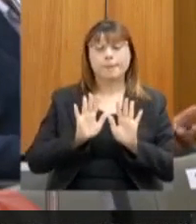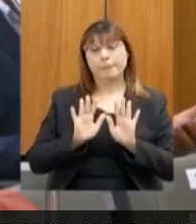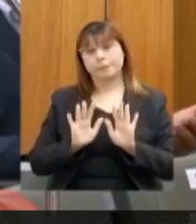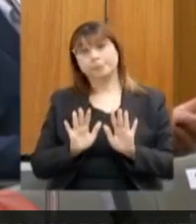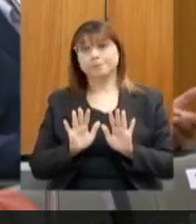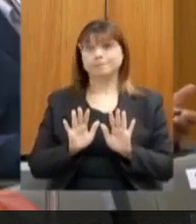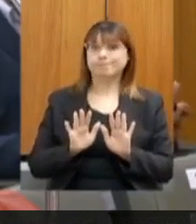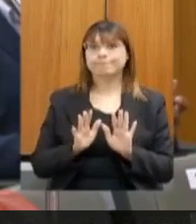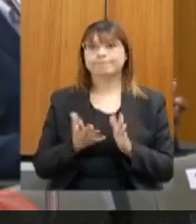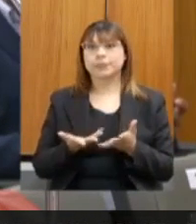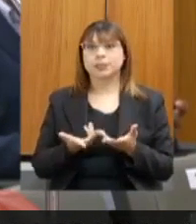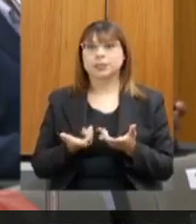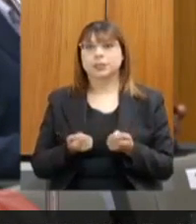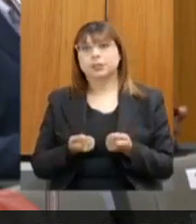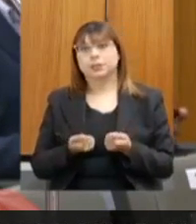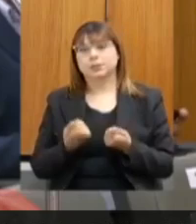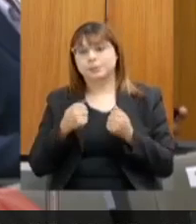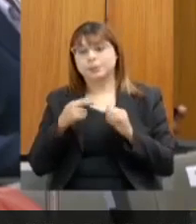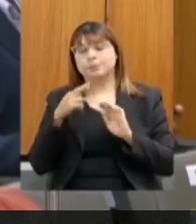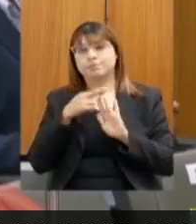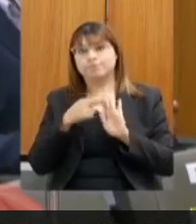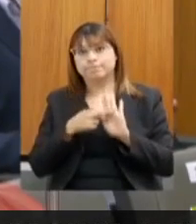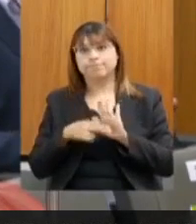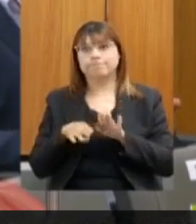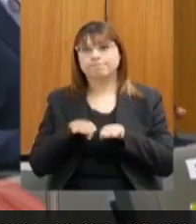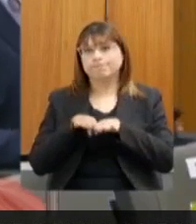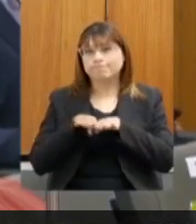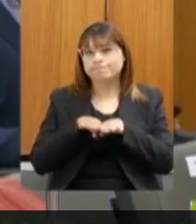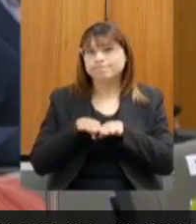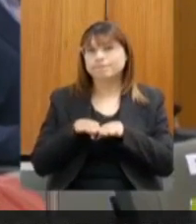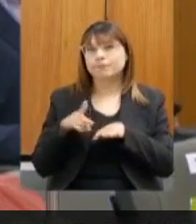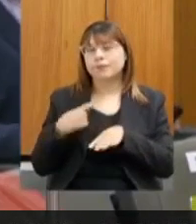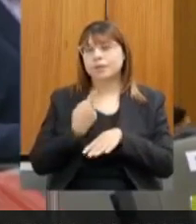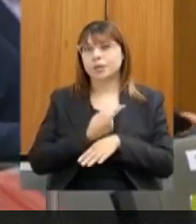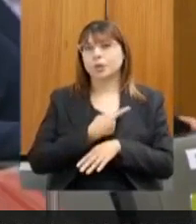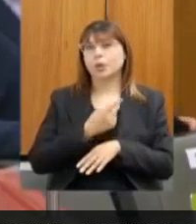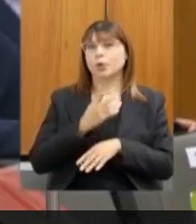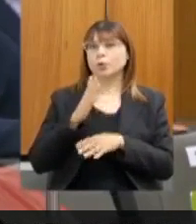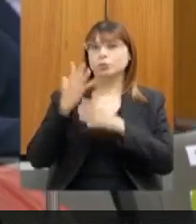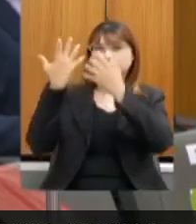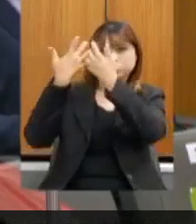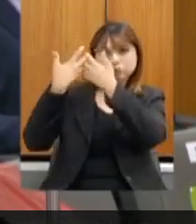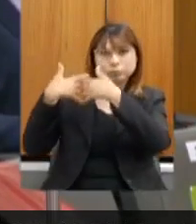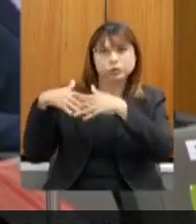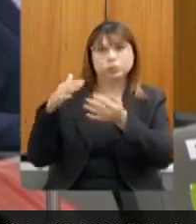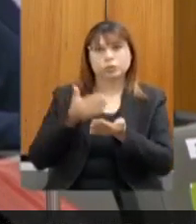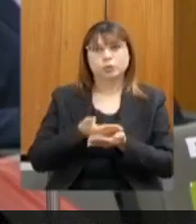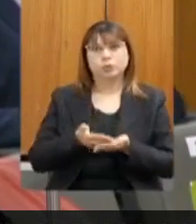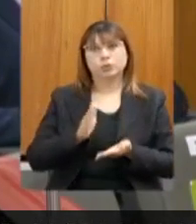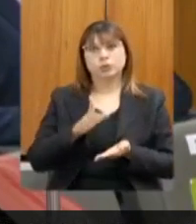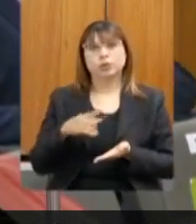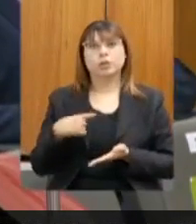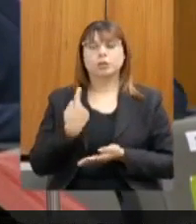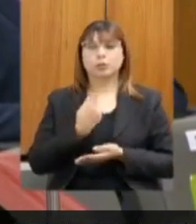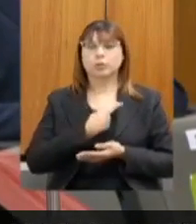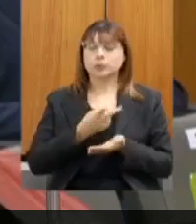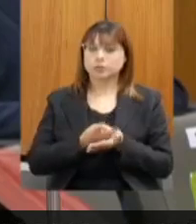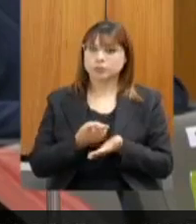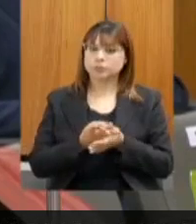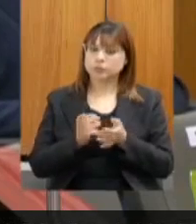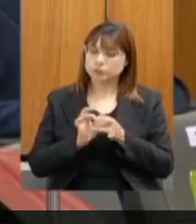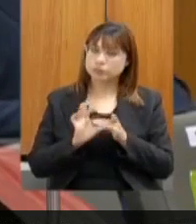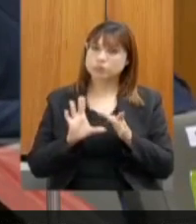é necessário uma regulamentação, a gente já está pensando nisso, e queria dizer que a gente está sempre